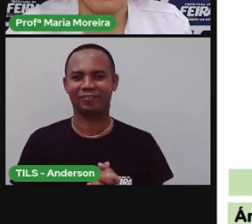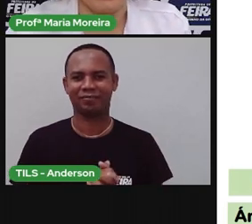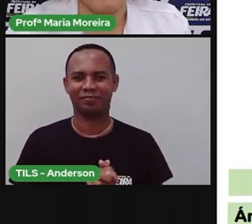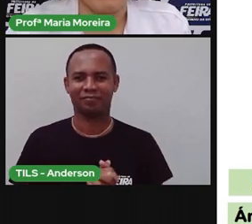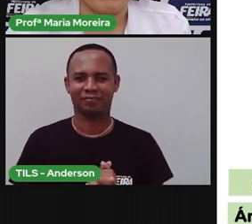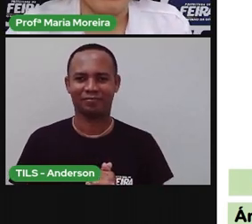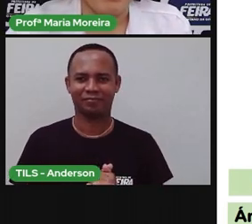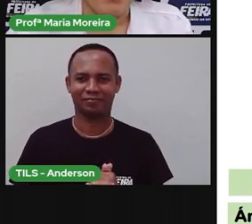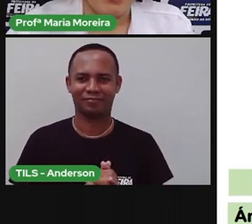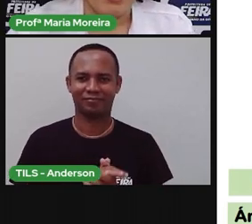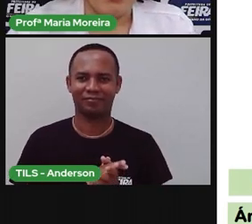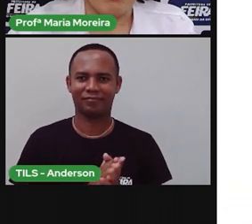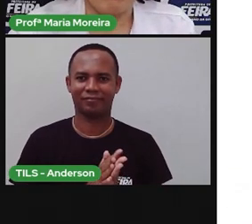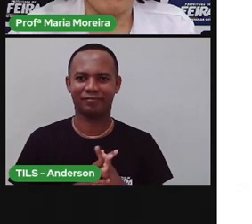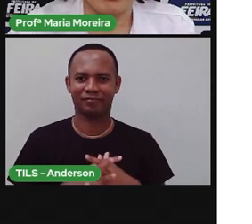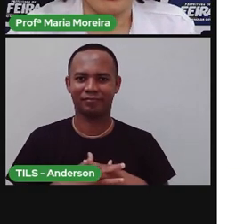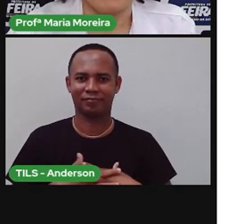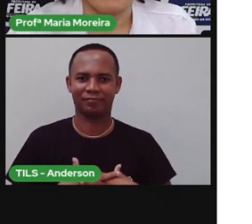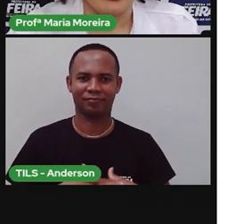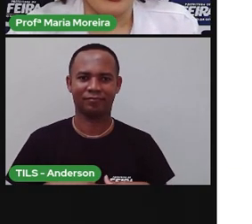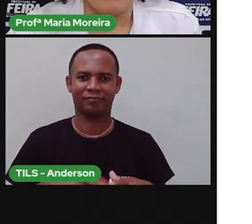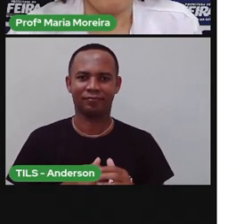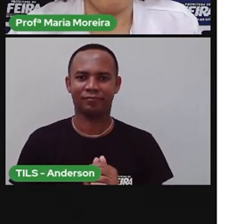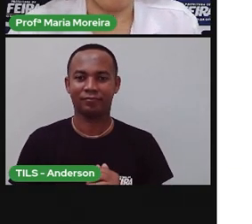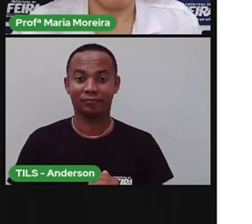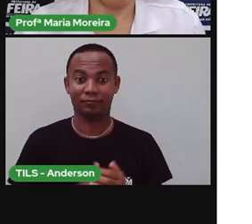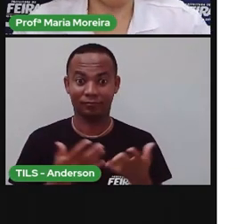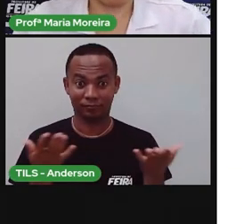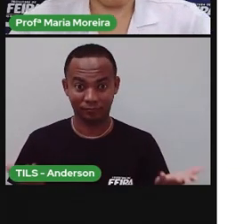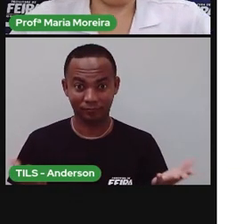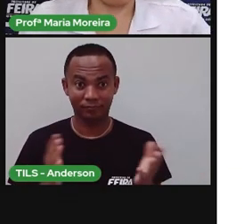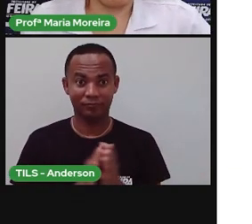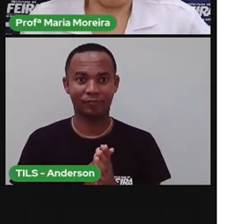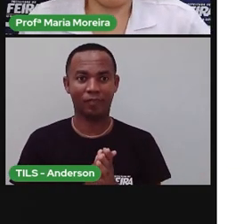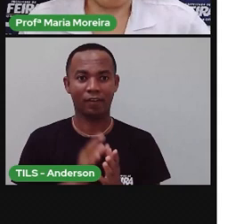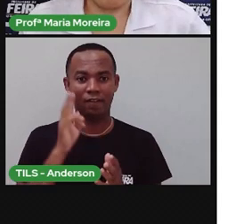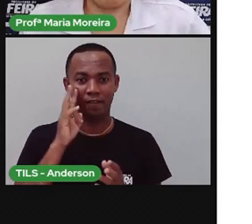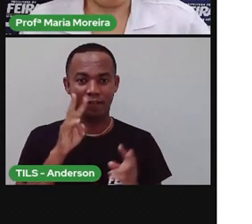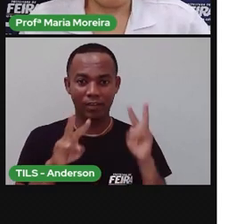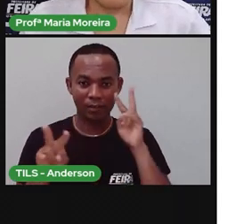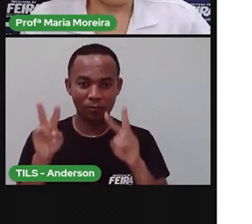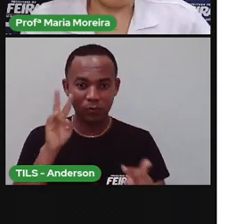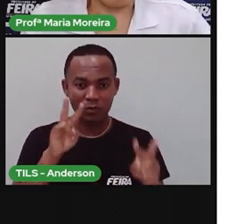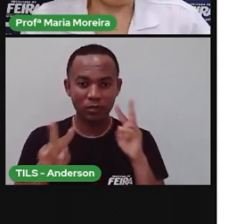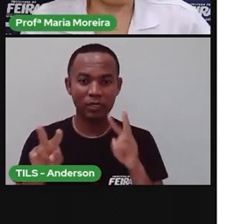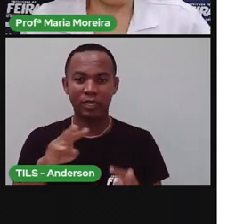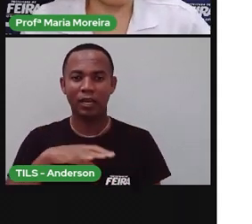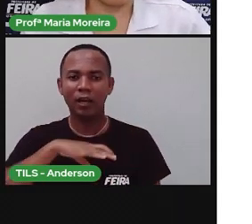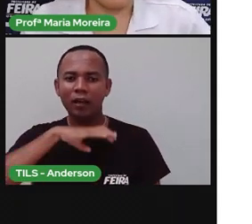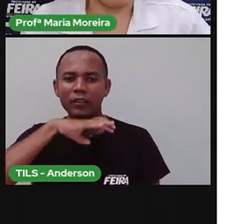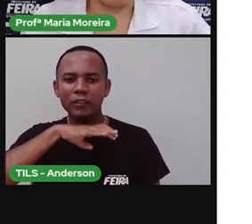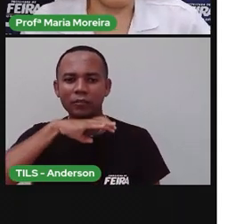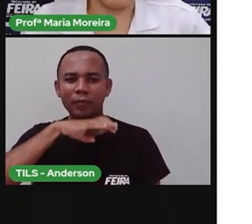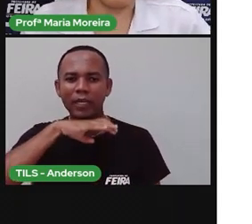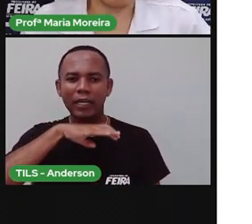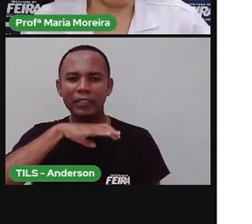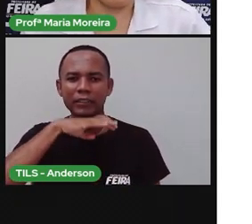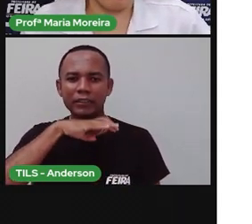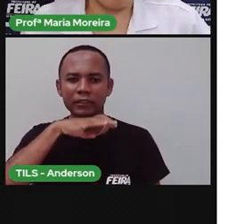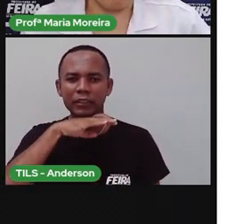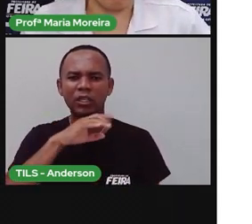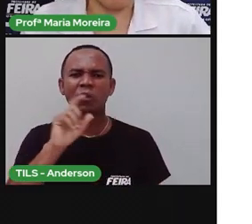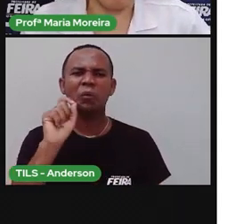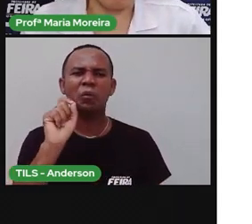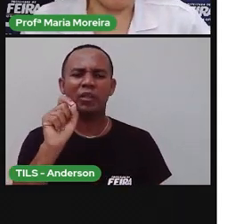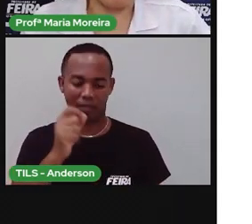não se preocupe, não. Vamos lá. Bom, quando vemos um animal, sabemos que se trata de quê? De